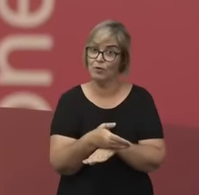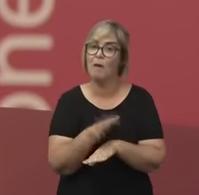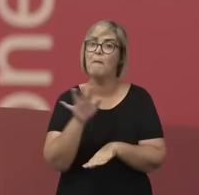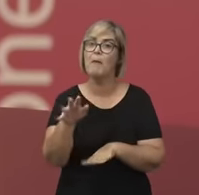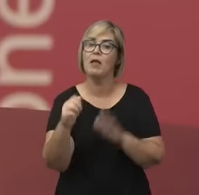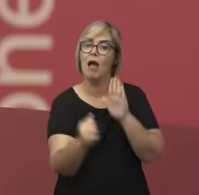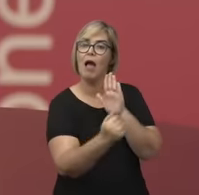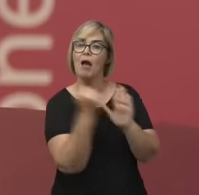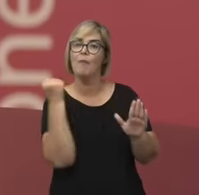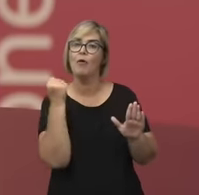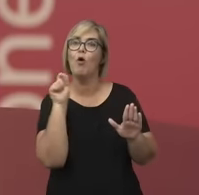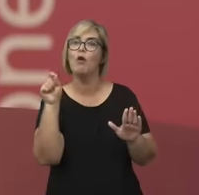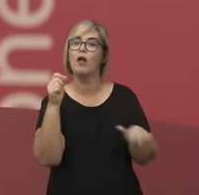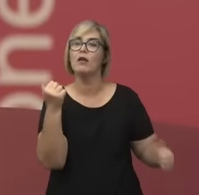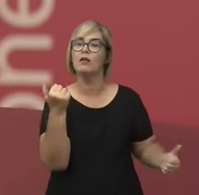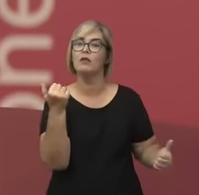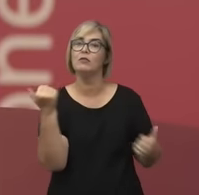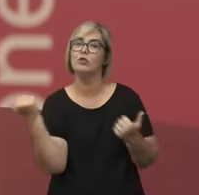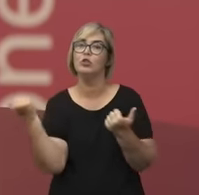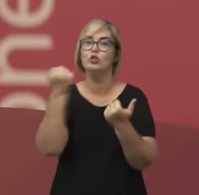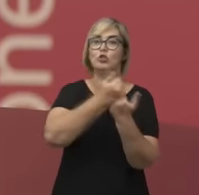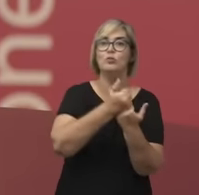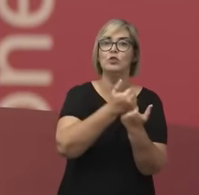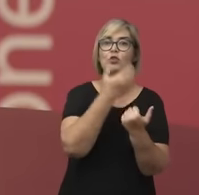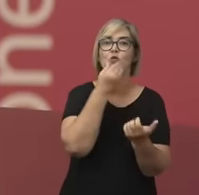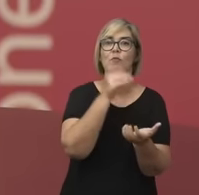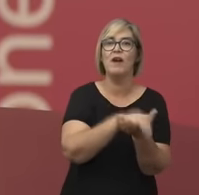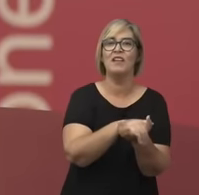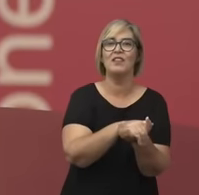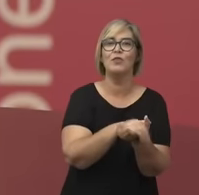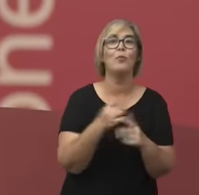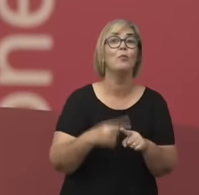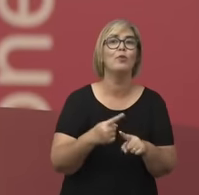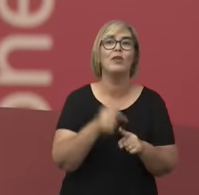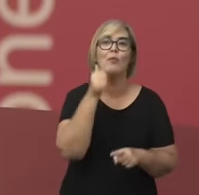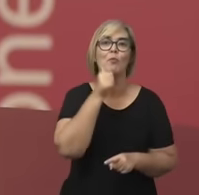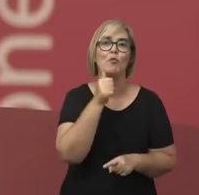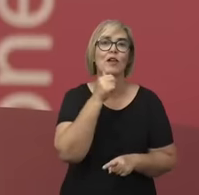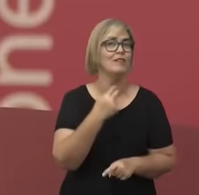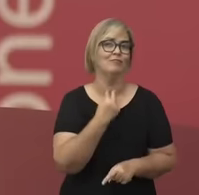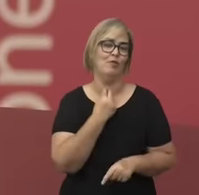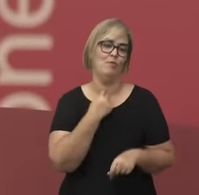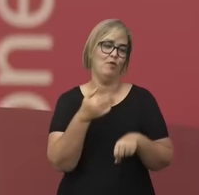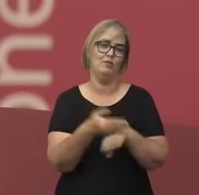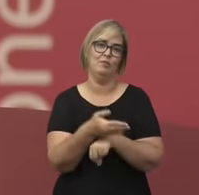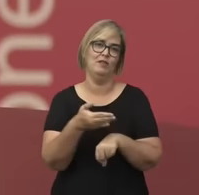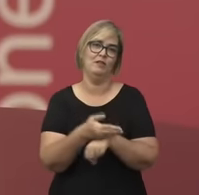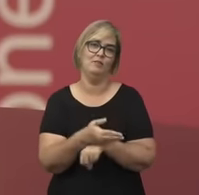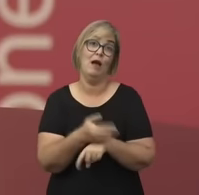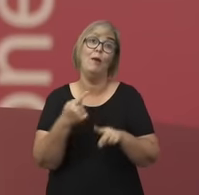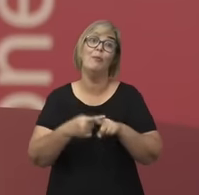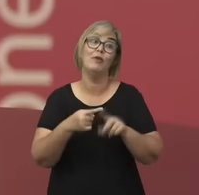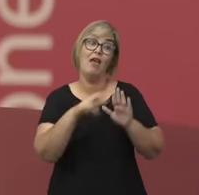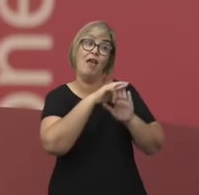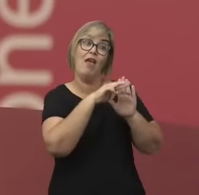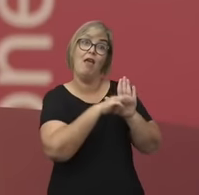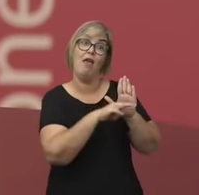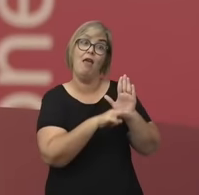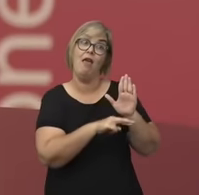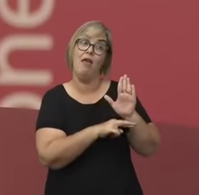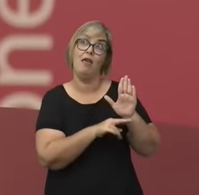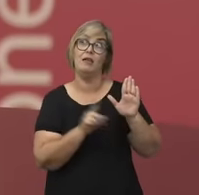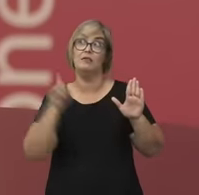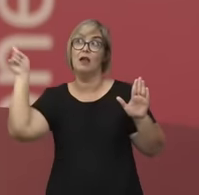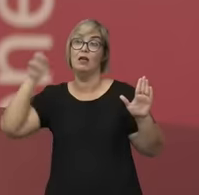mulheres não poderiam participar da Academia Brasileira de Letras, porque a Academia Brasileira de Letras estava seguindo ali as regras de formação na Academia